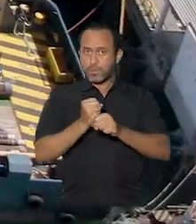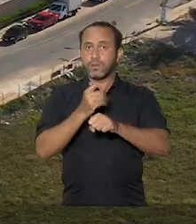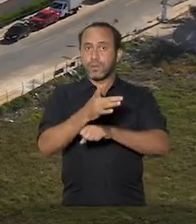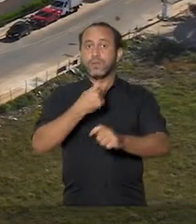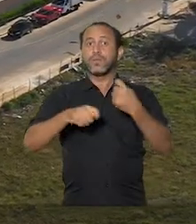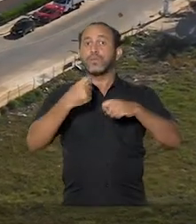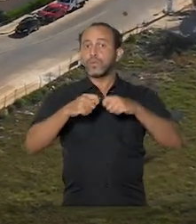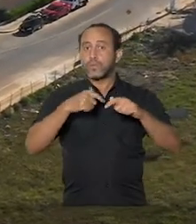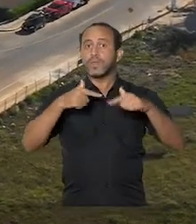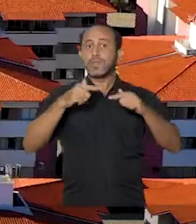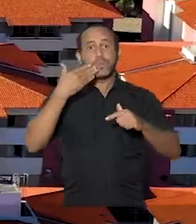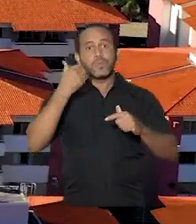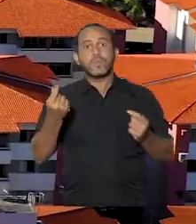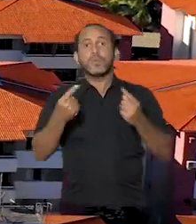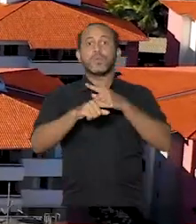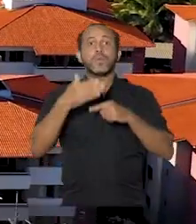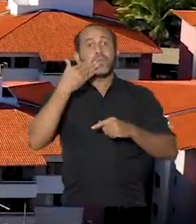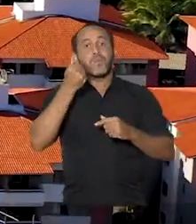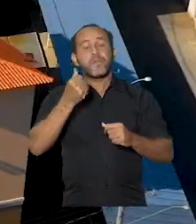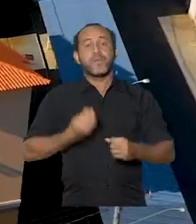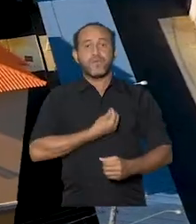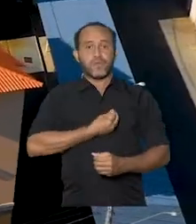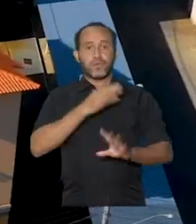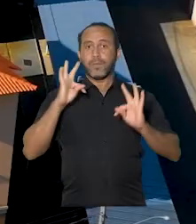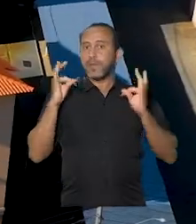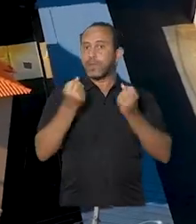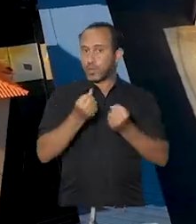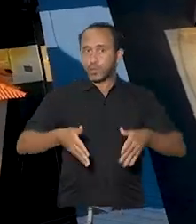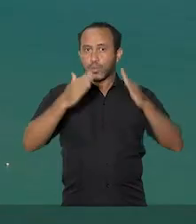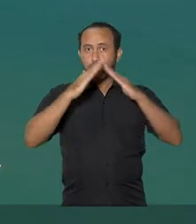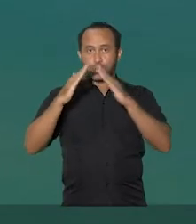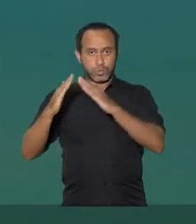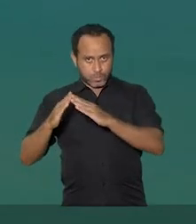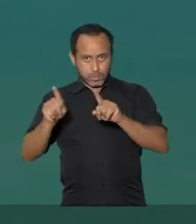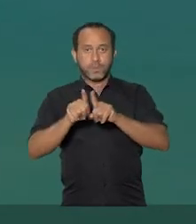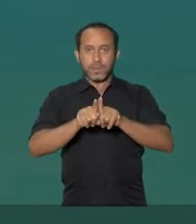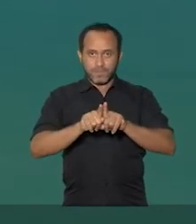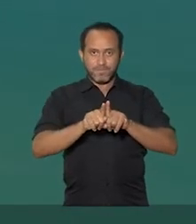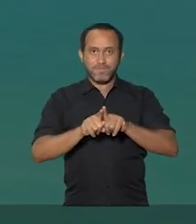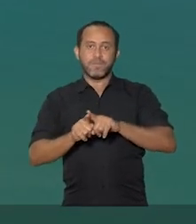economia, promovendo a expansão imobiliária e levando mais qualidade de vida à população local.